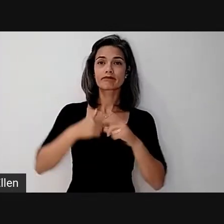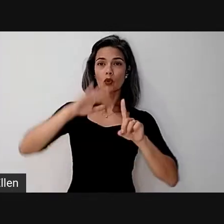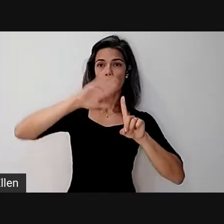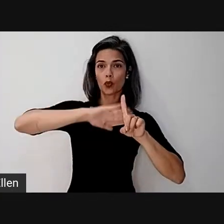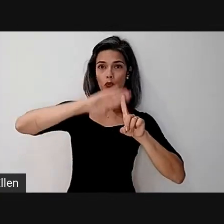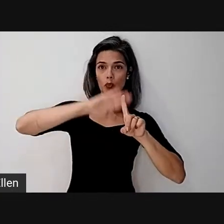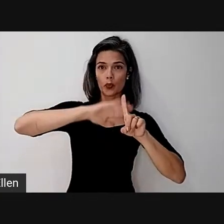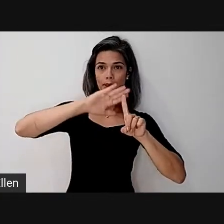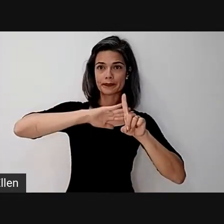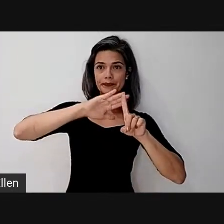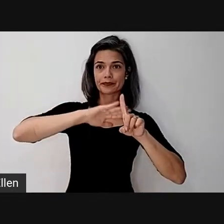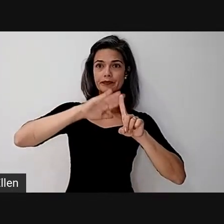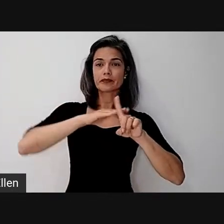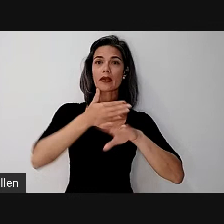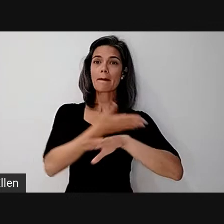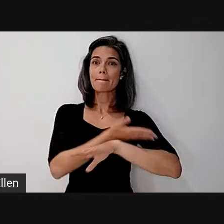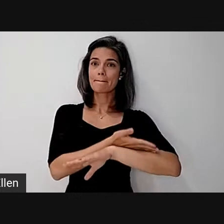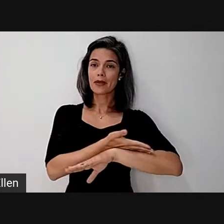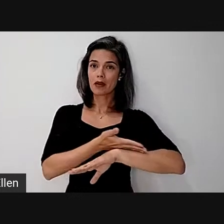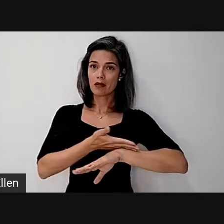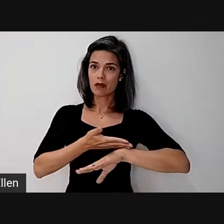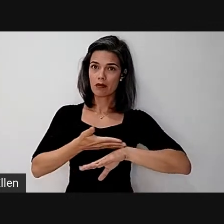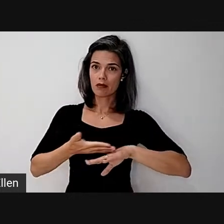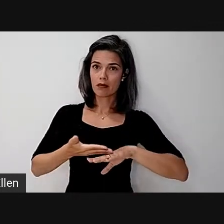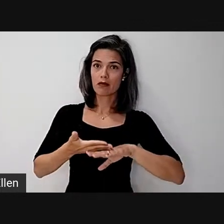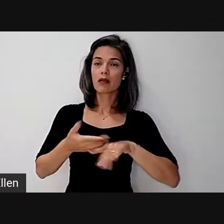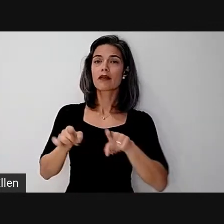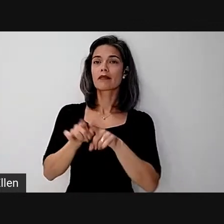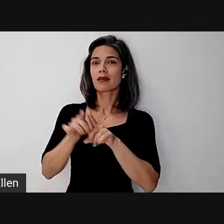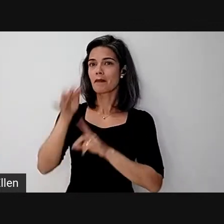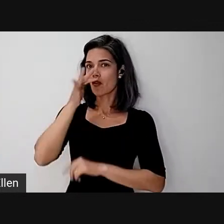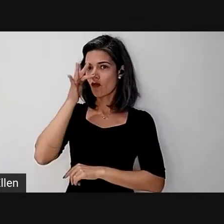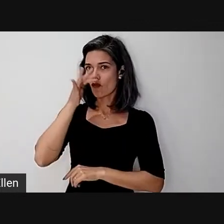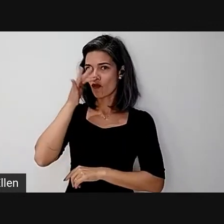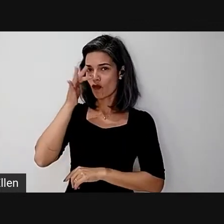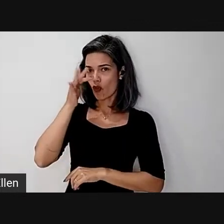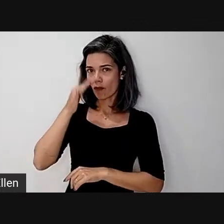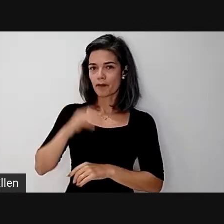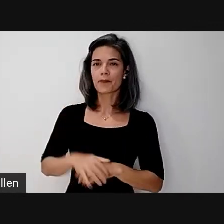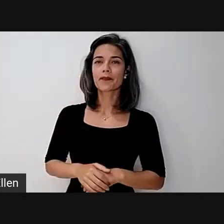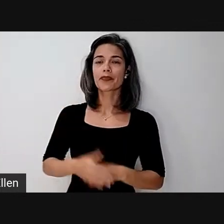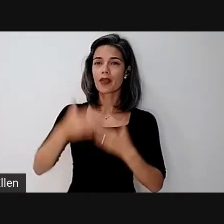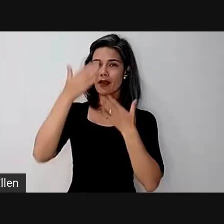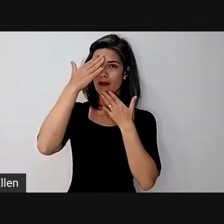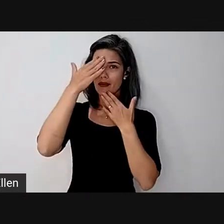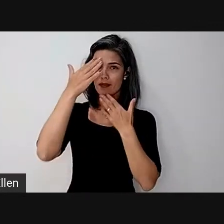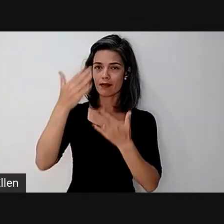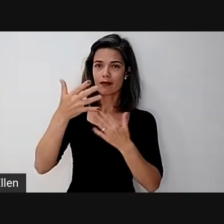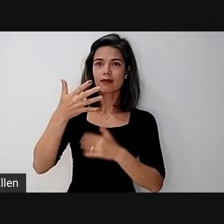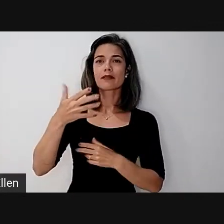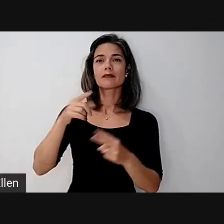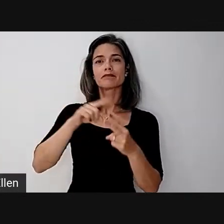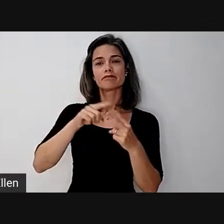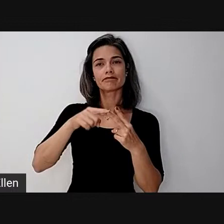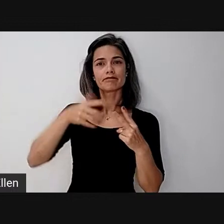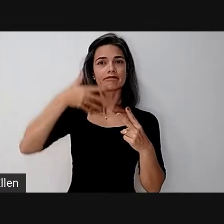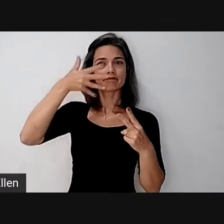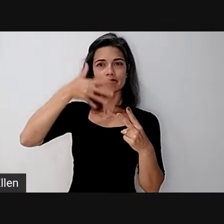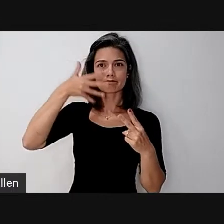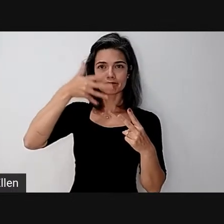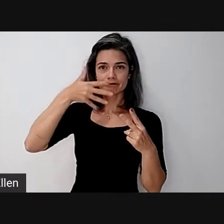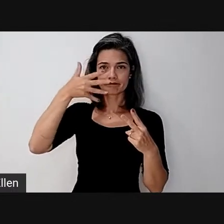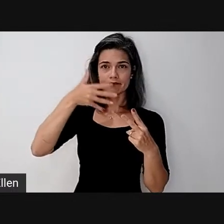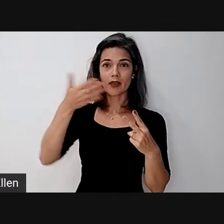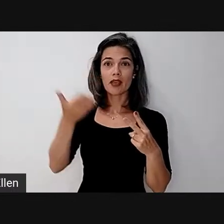uma parede branca e um jarro com flores. Agradeço muito as palestrantes e agora nós vamos